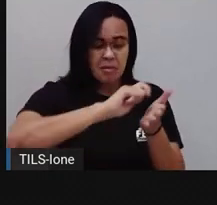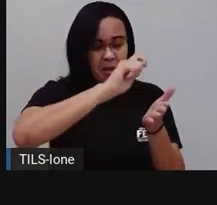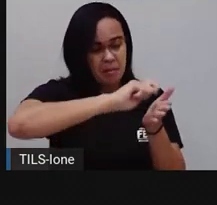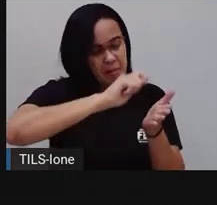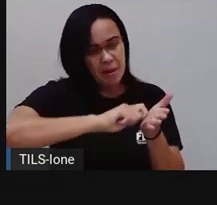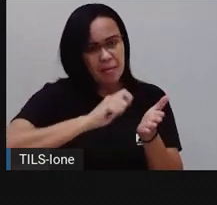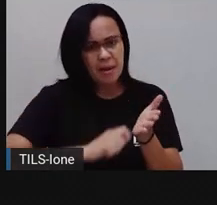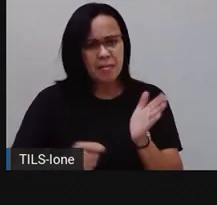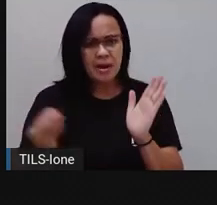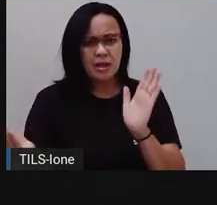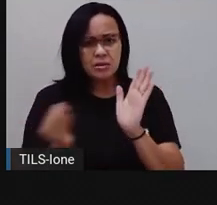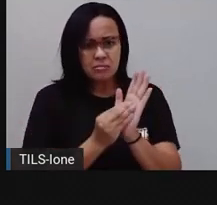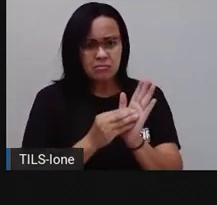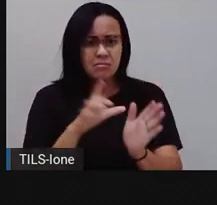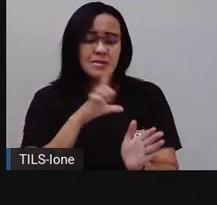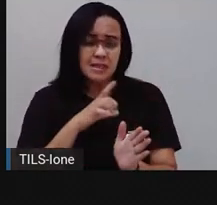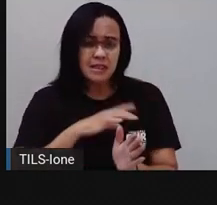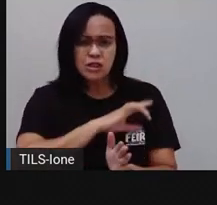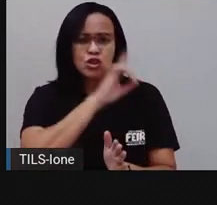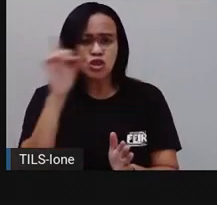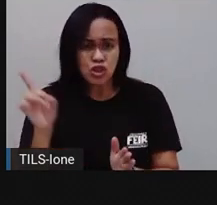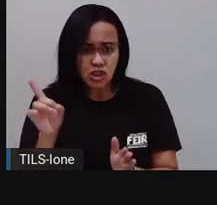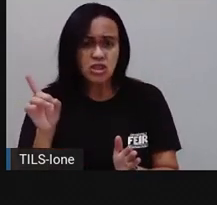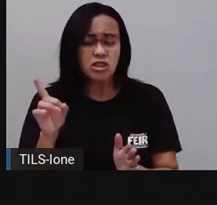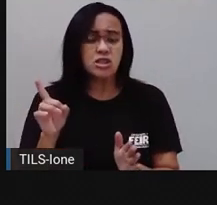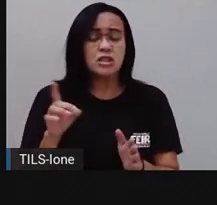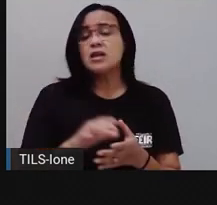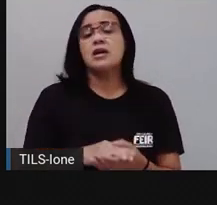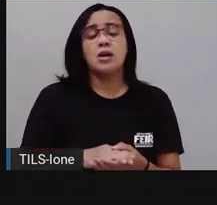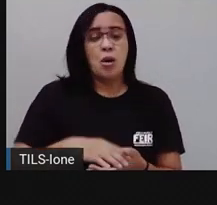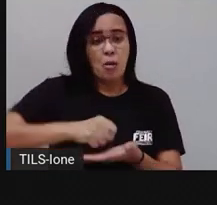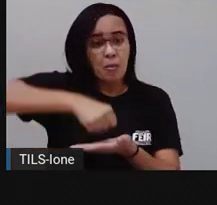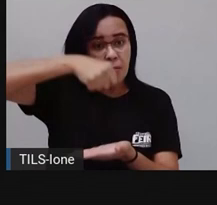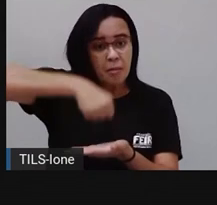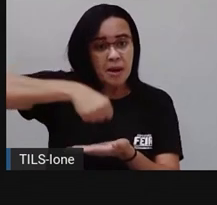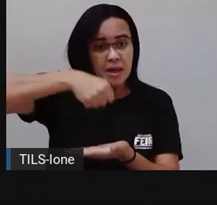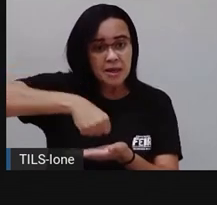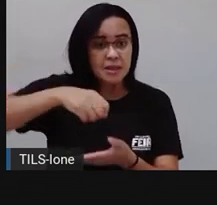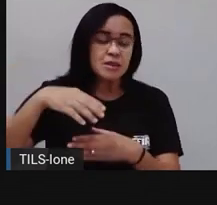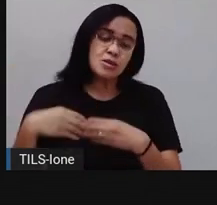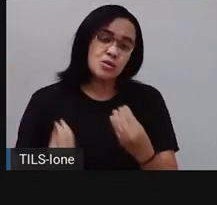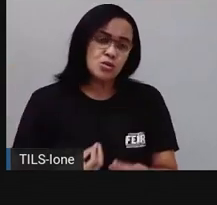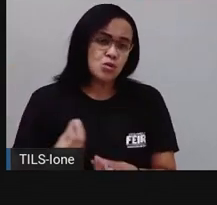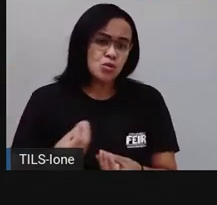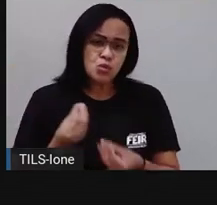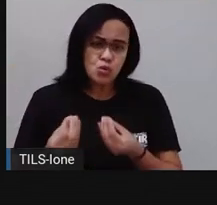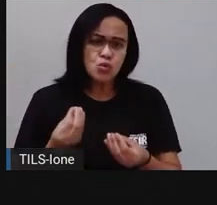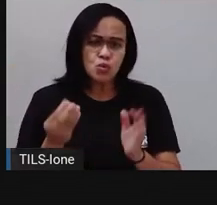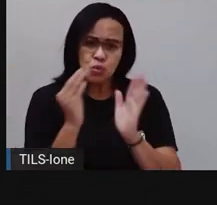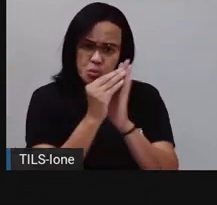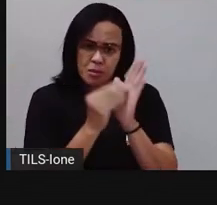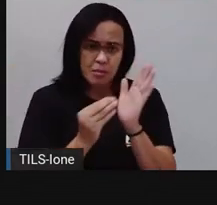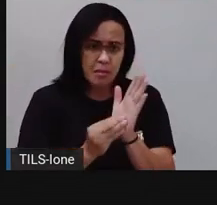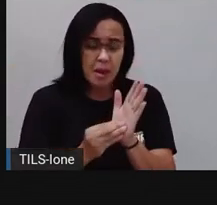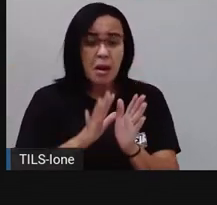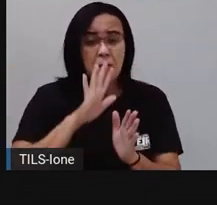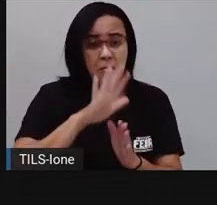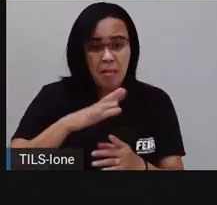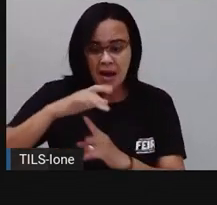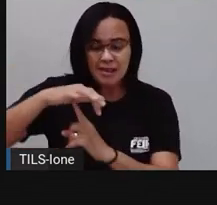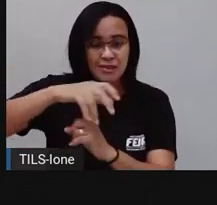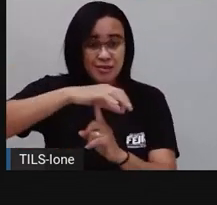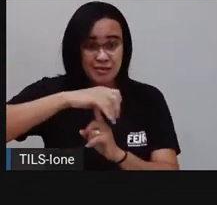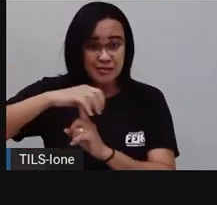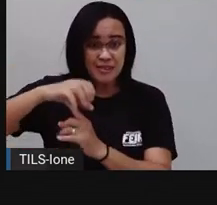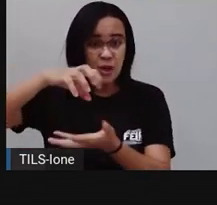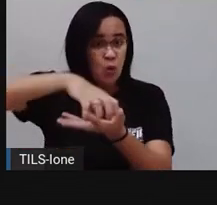fabricou, a data de validade, né? O peso que tem aquele produto. Na feira livre, a gente não encontra isso, né?